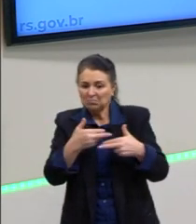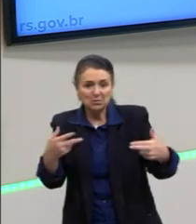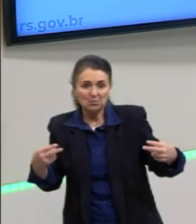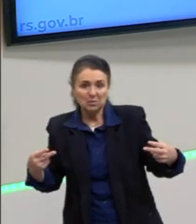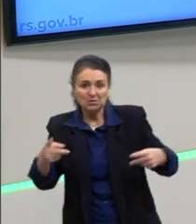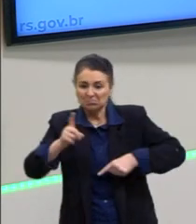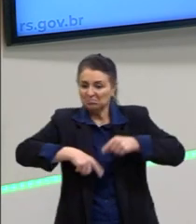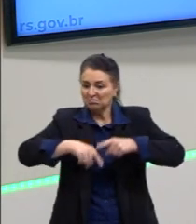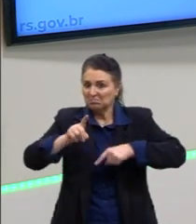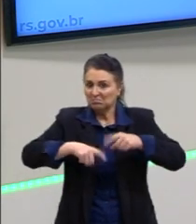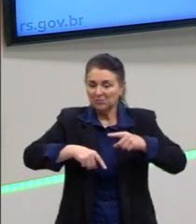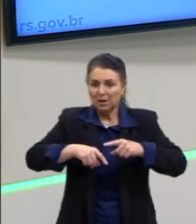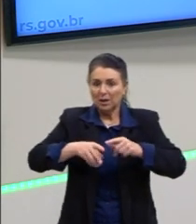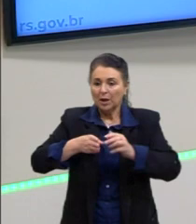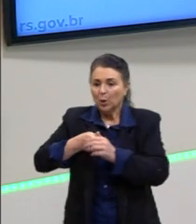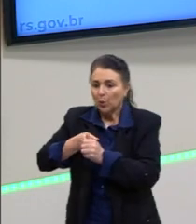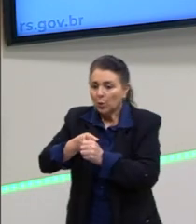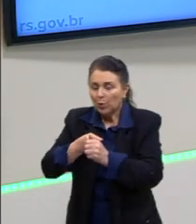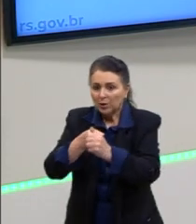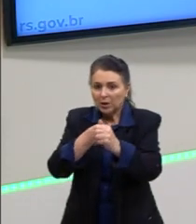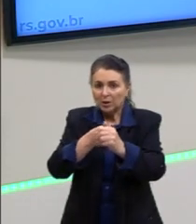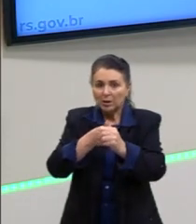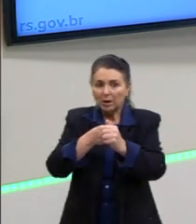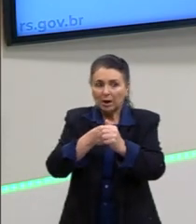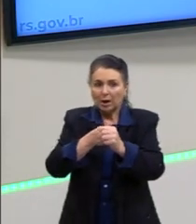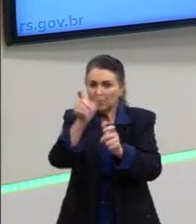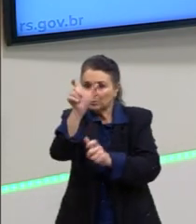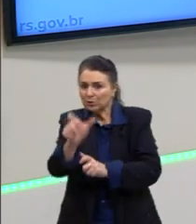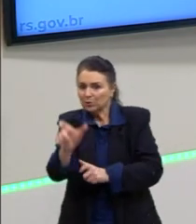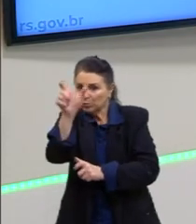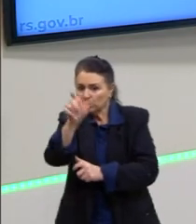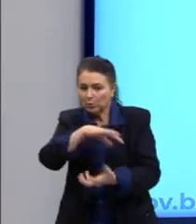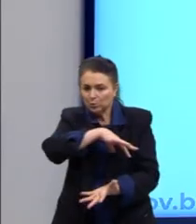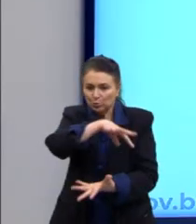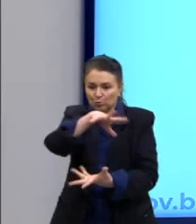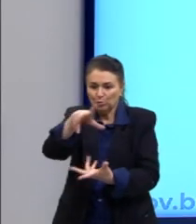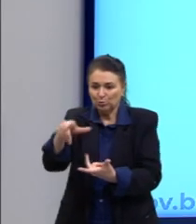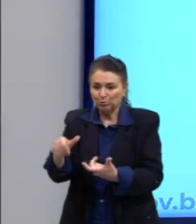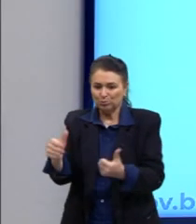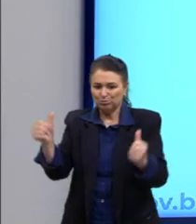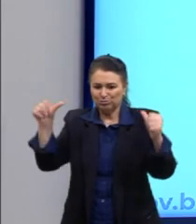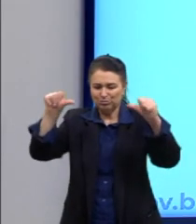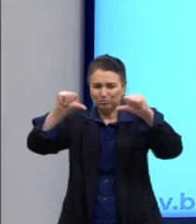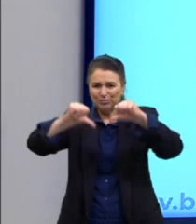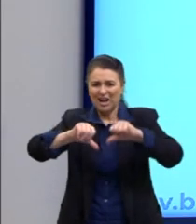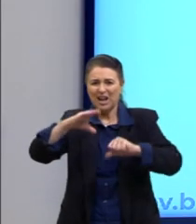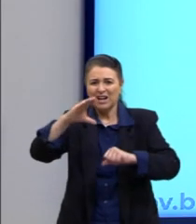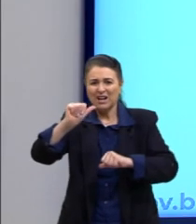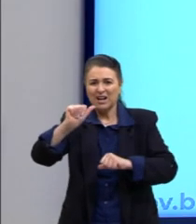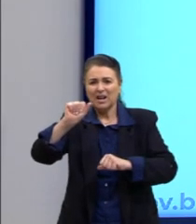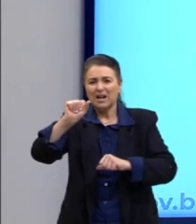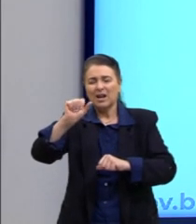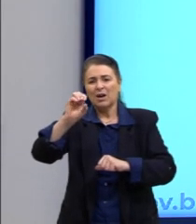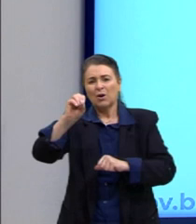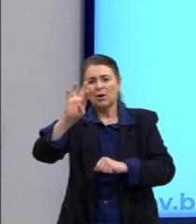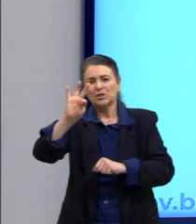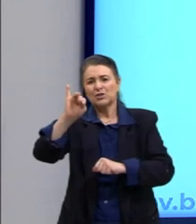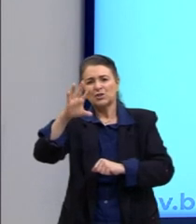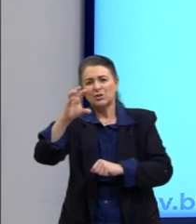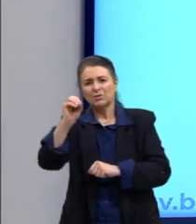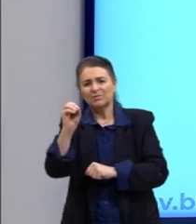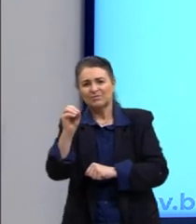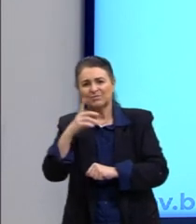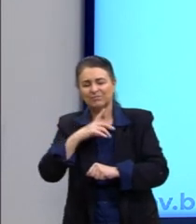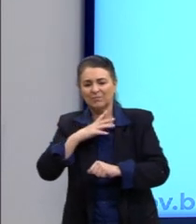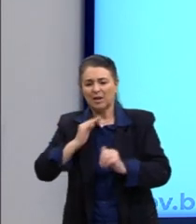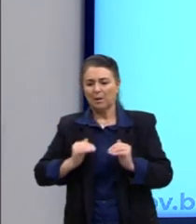Orienta os indivíduos em um mundo caótico, também essa é uma perspectiva. Dentro da padronização, né? Dentro da cultura de massa,